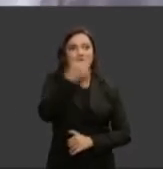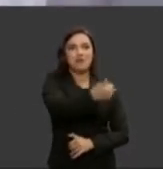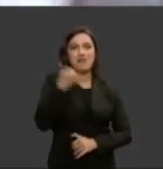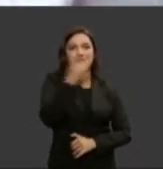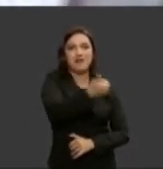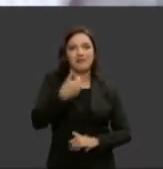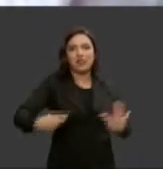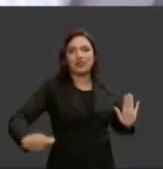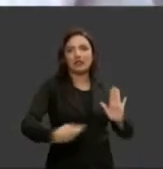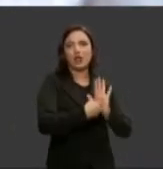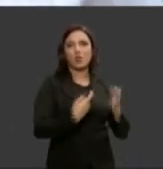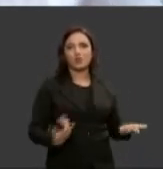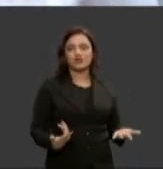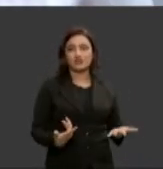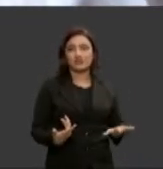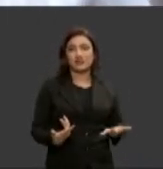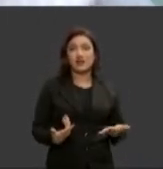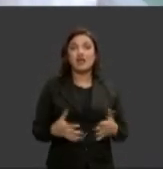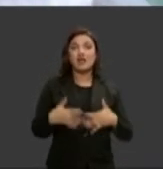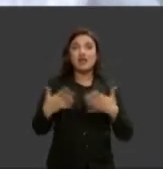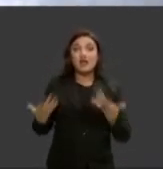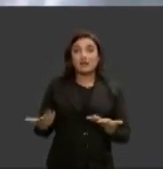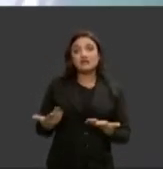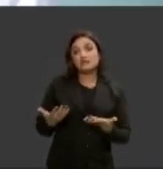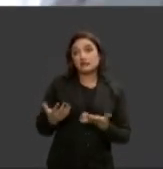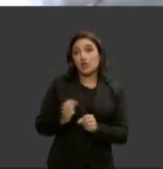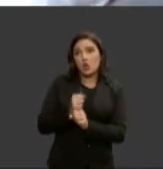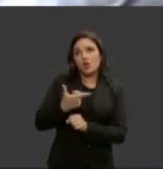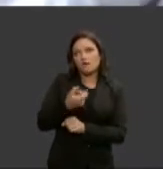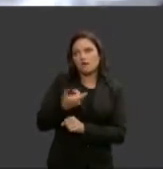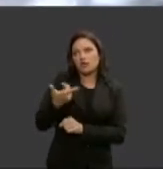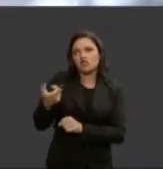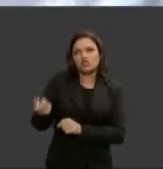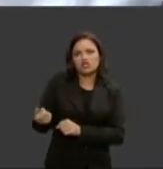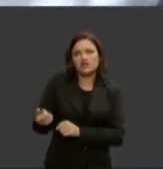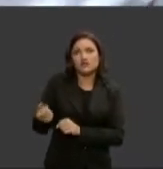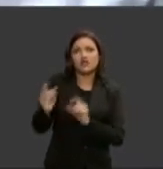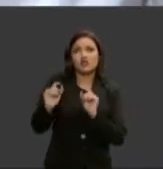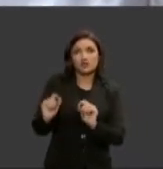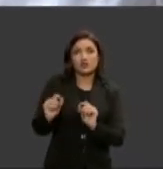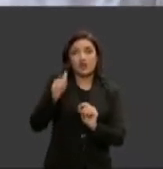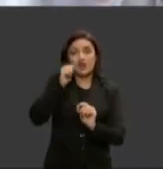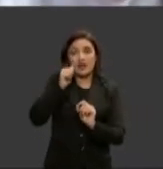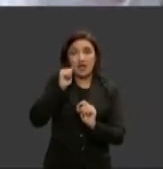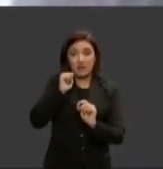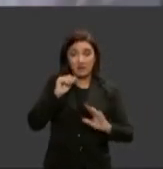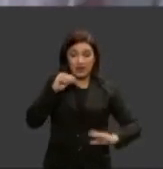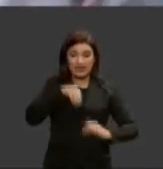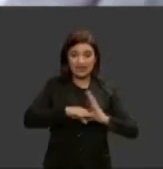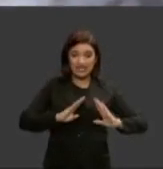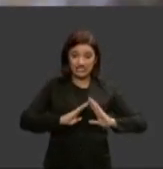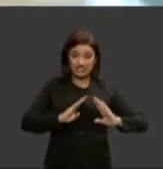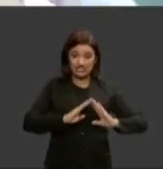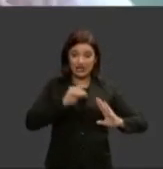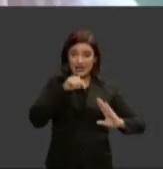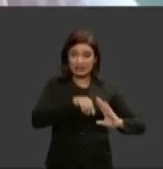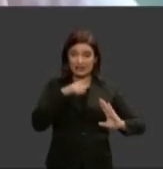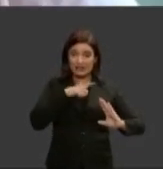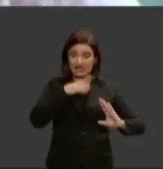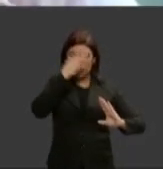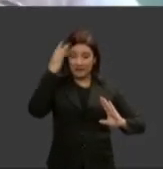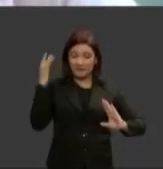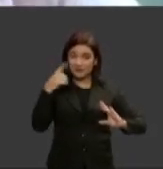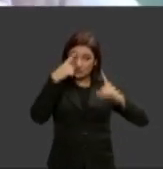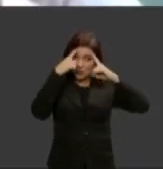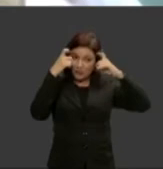de 2020 cai a gente sabia que ia cair por causa da pandemia a mulher ainda está isolada em casa com seu agressor a gente atendeu 3